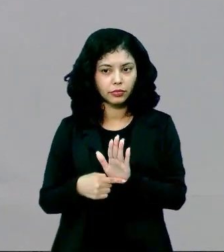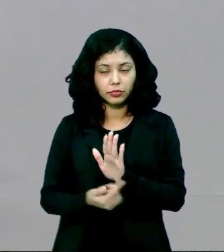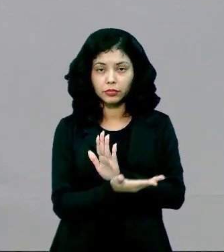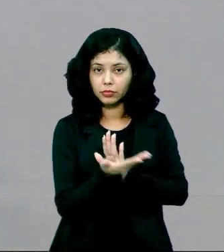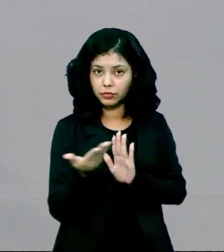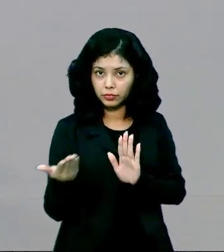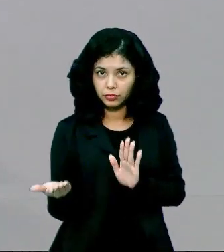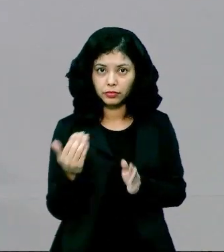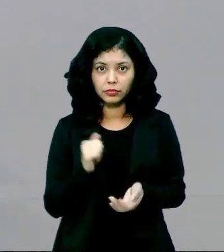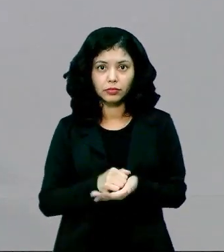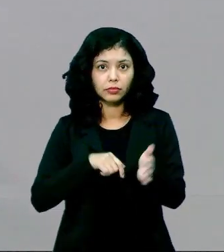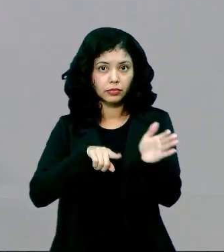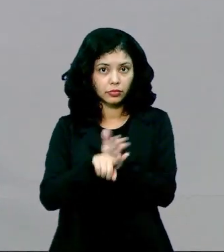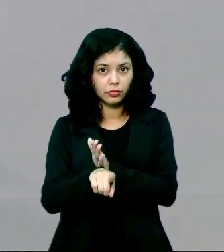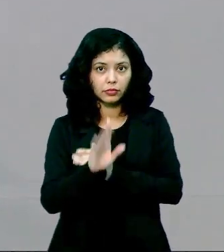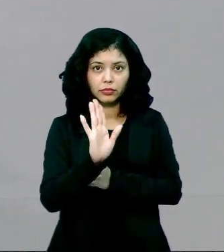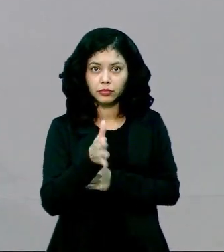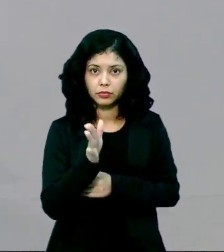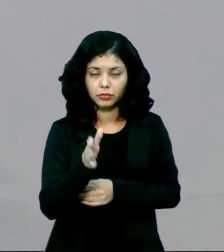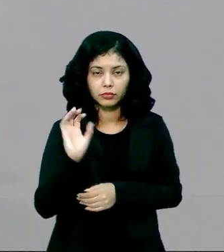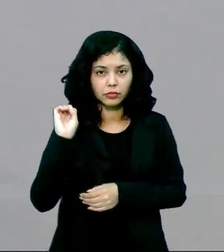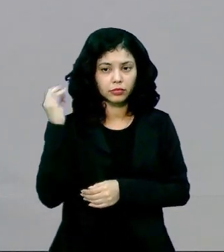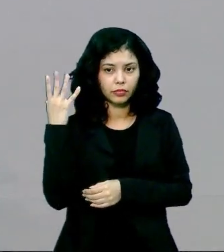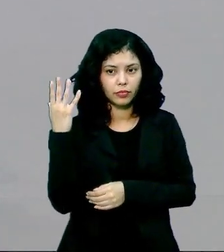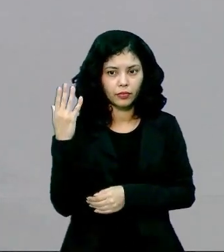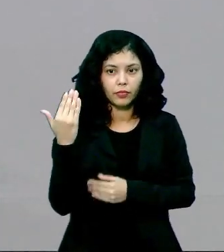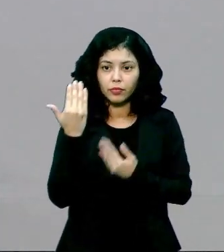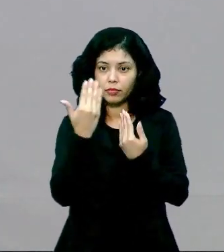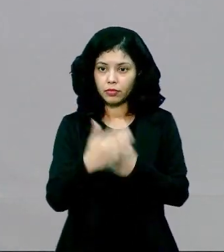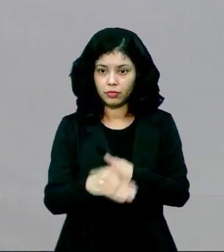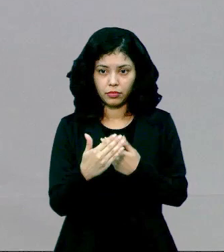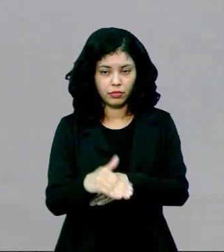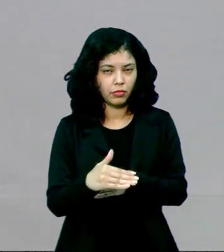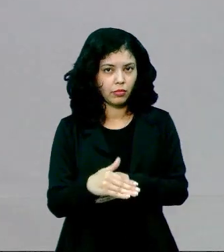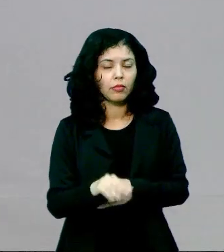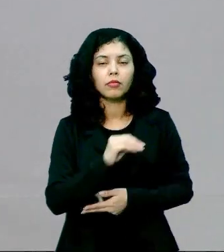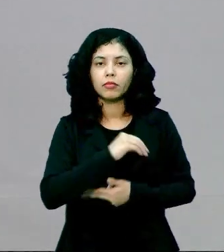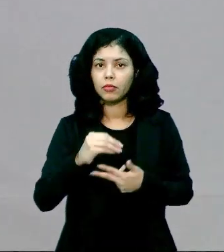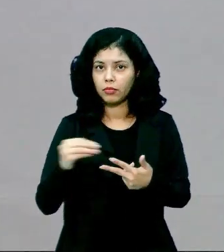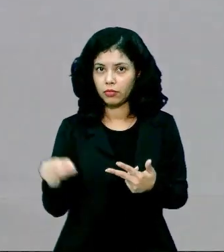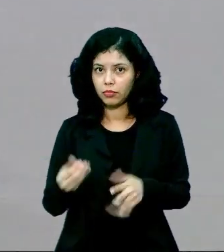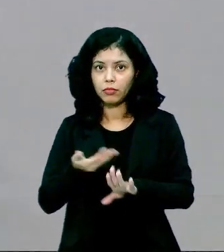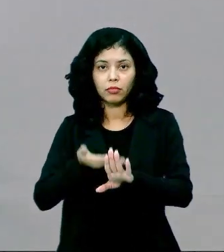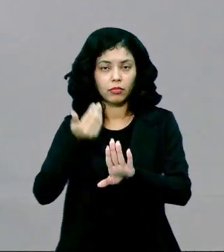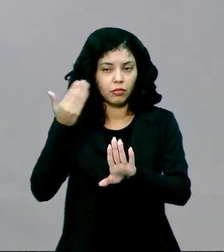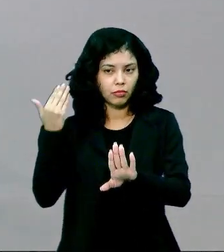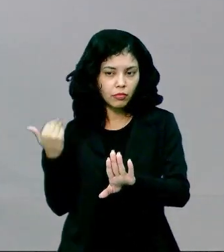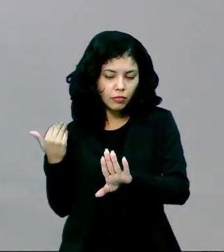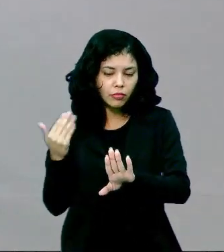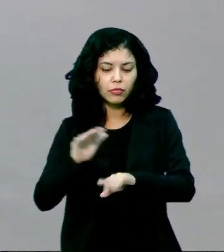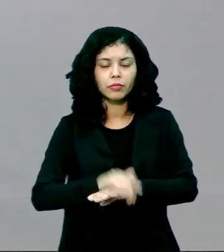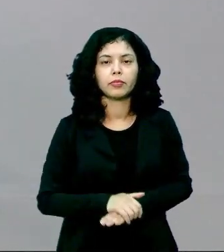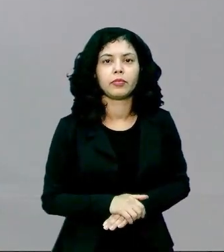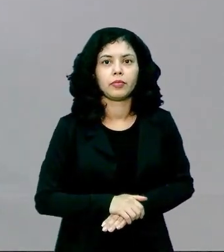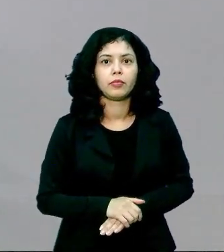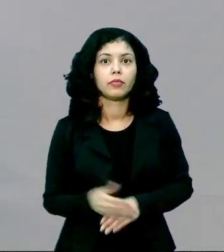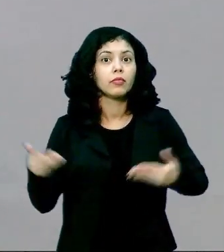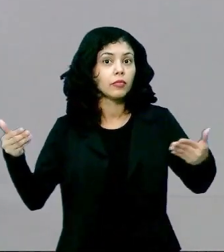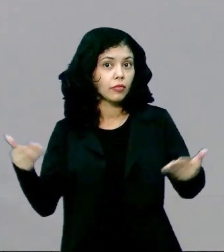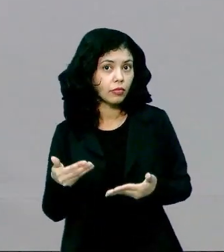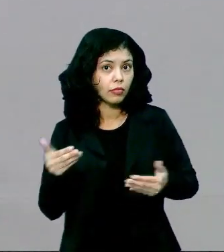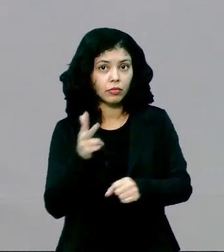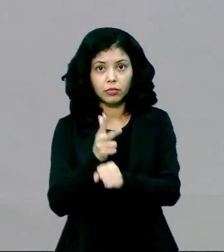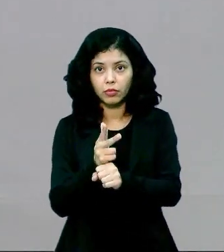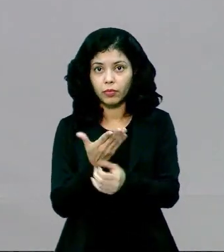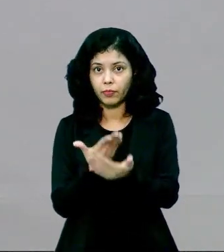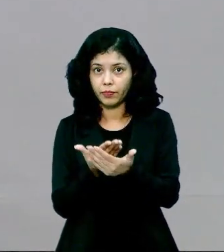vocês questões que já caíram em provas do Enem de anos anteriores. A partir